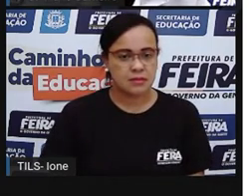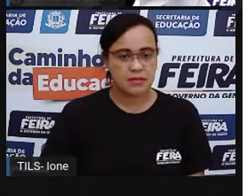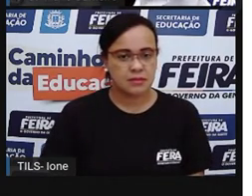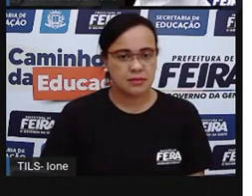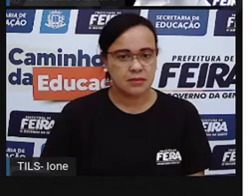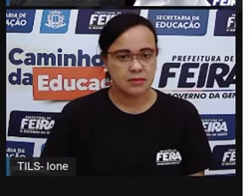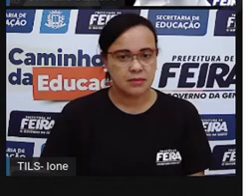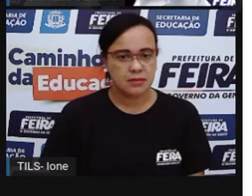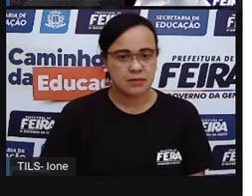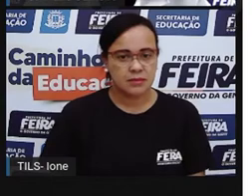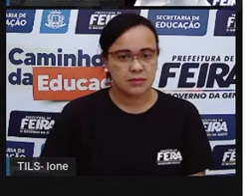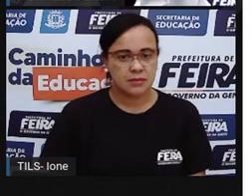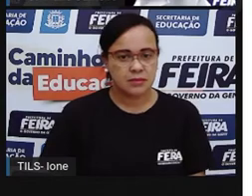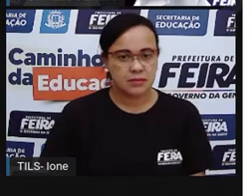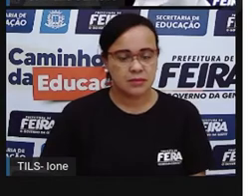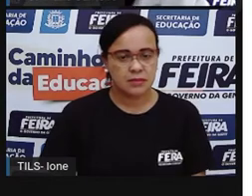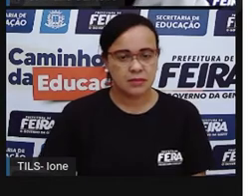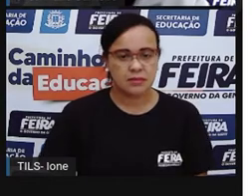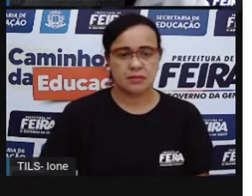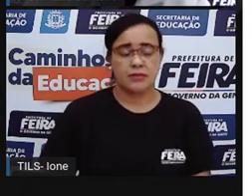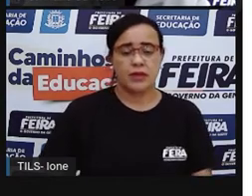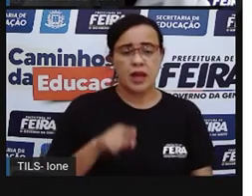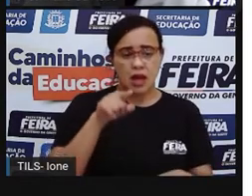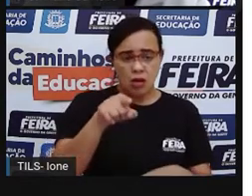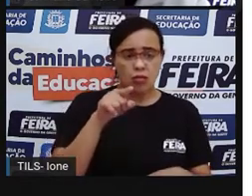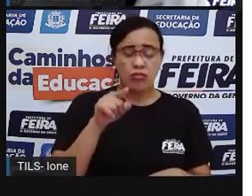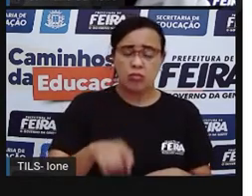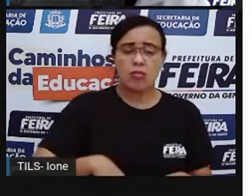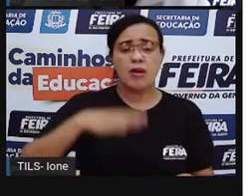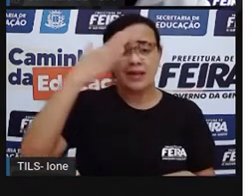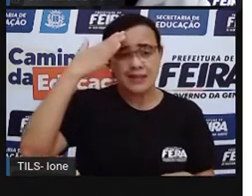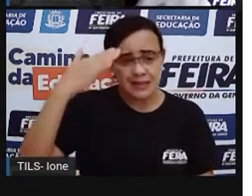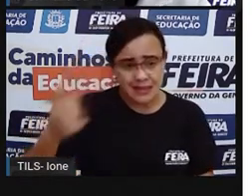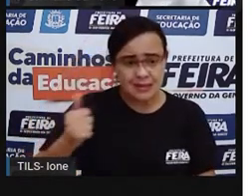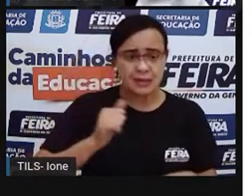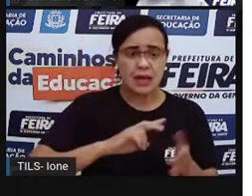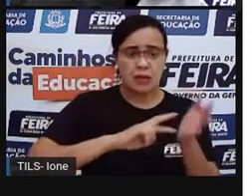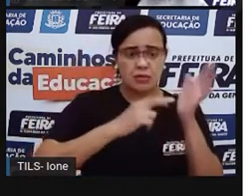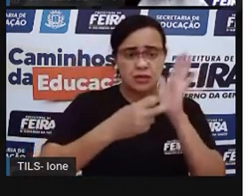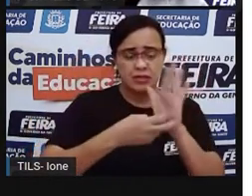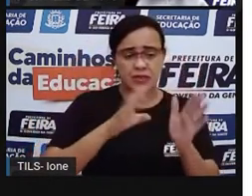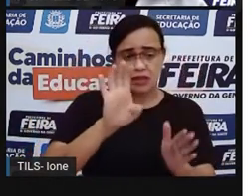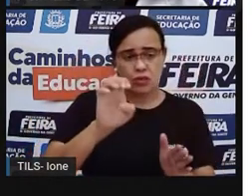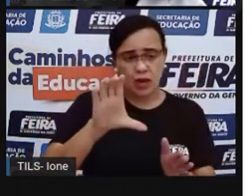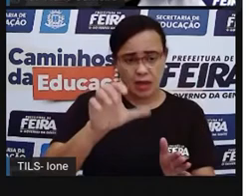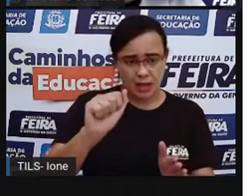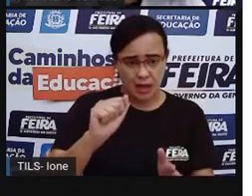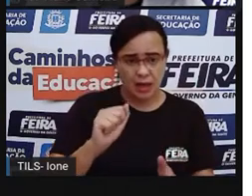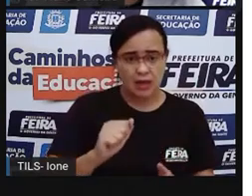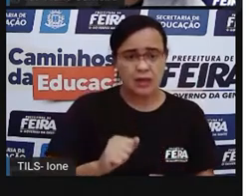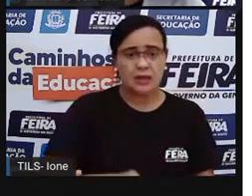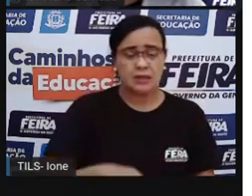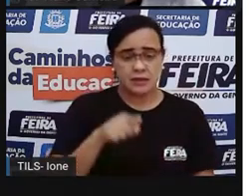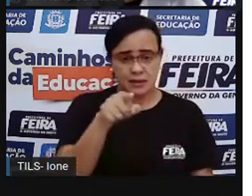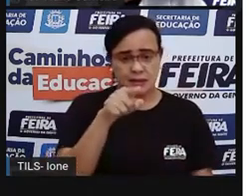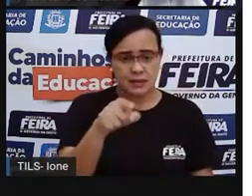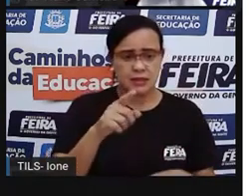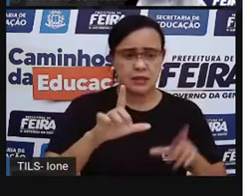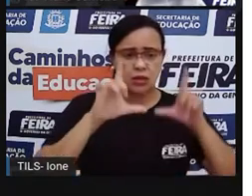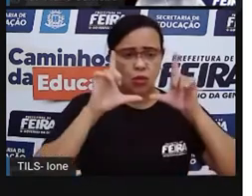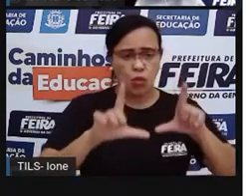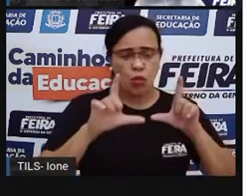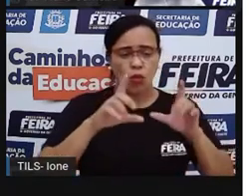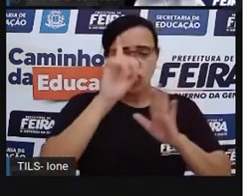significado da sigla ECA? Estatuto da Criança e do Adolescente. Você conhece o Estatuto da Criança e do Adolescente? Sim,